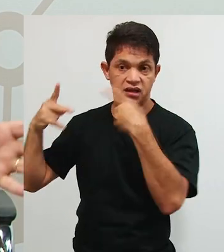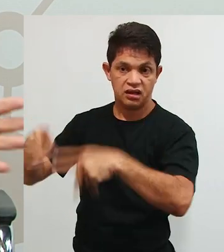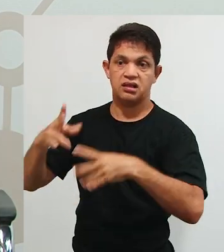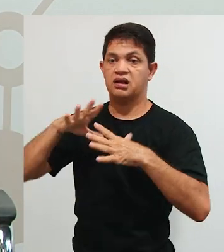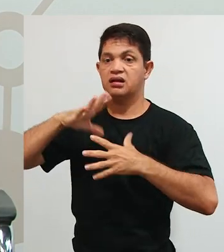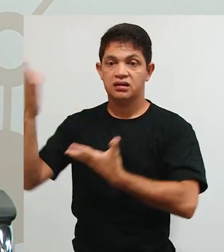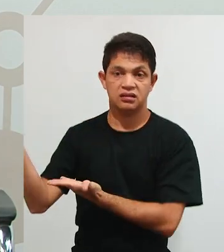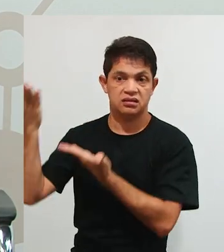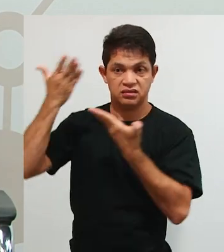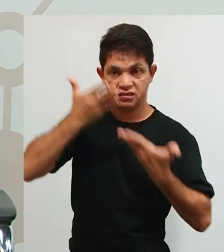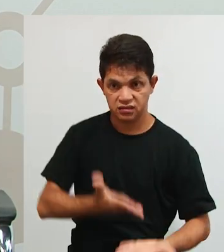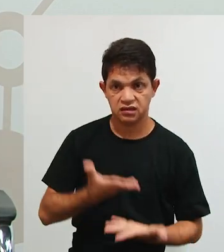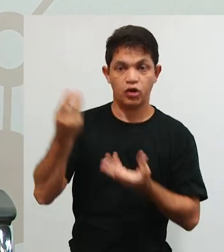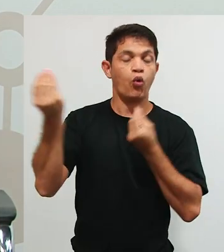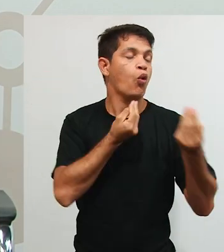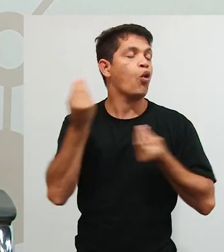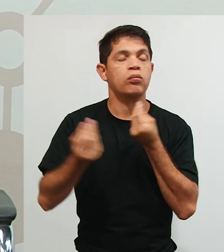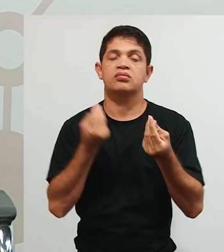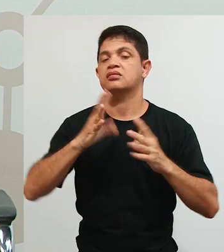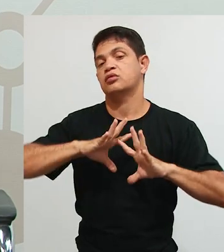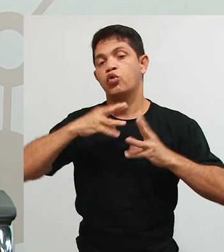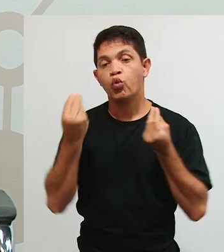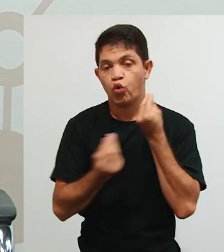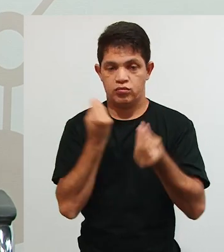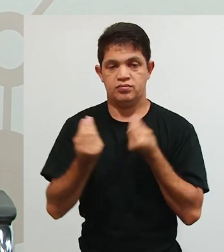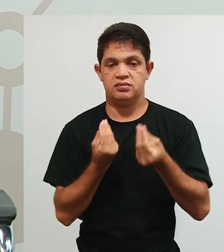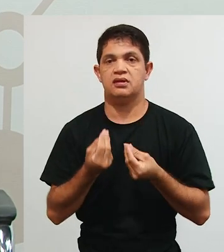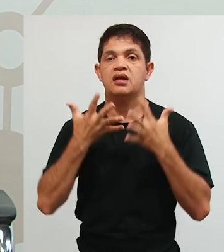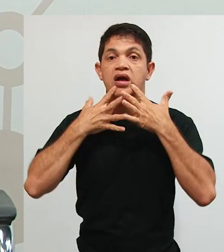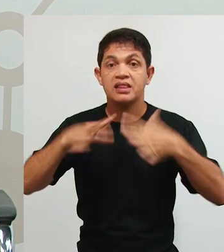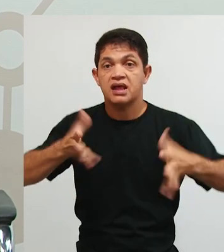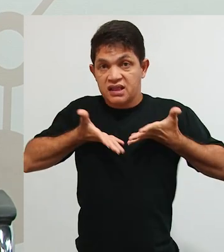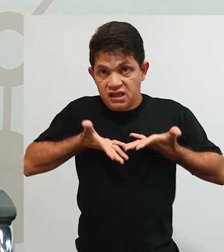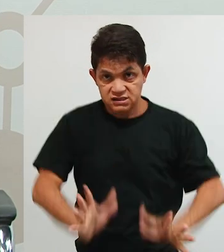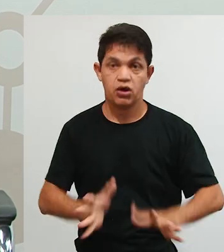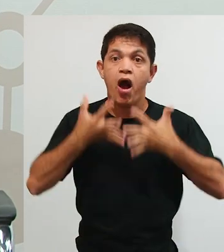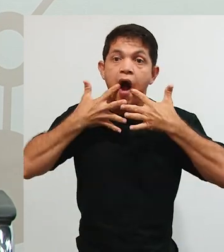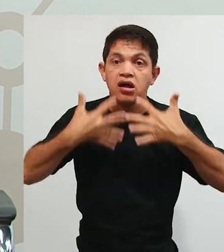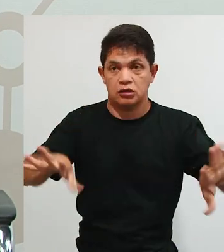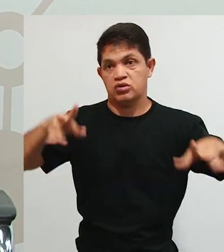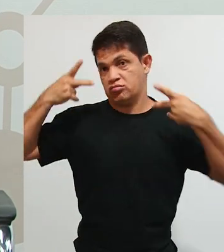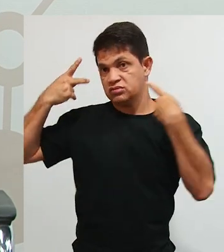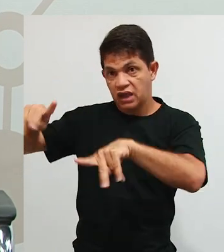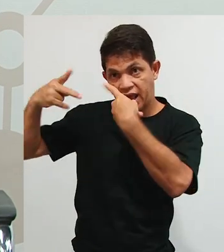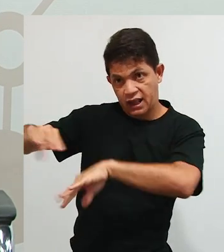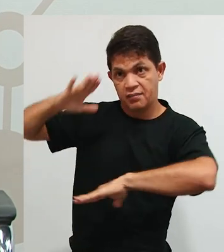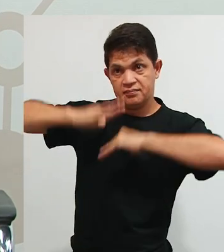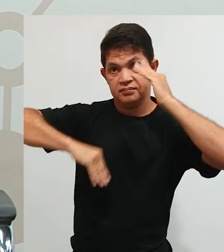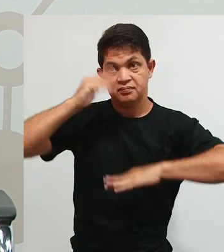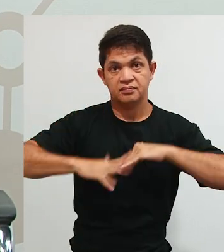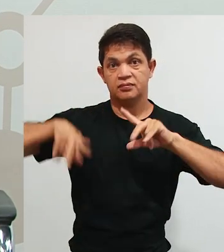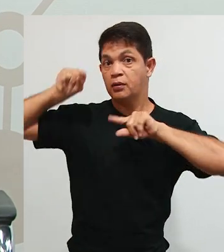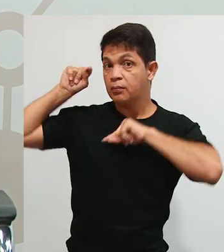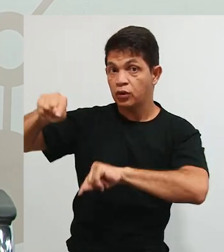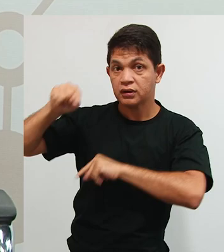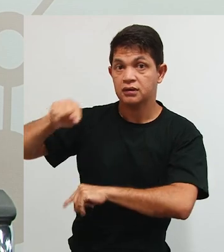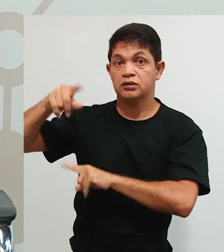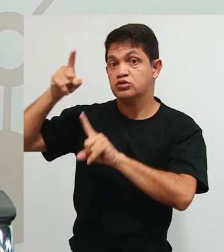trazê-la novamente para aquilo que ela é, que ela nasceu, né? E aí nós trouxemos aqui essa